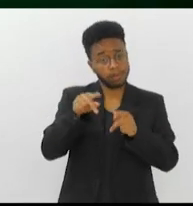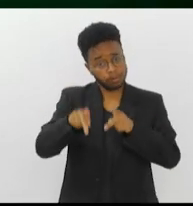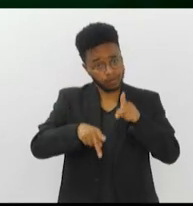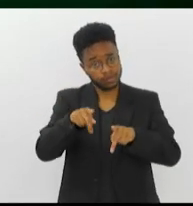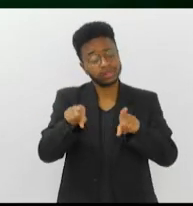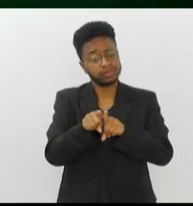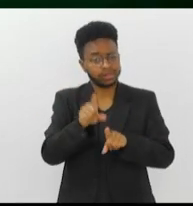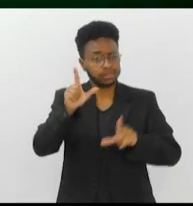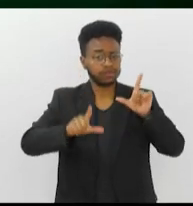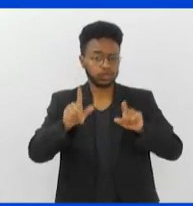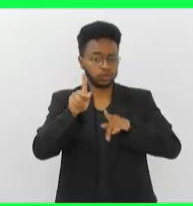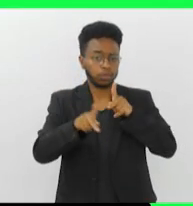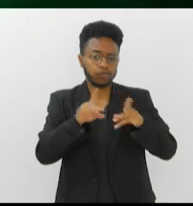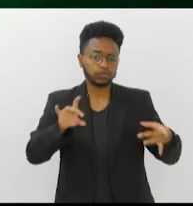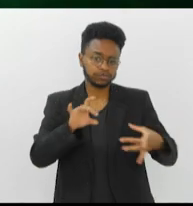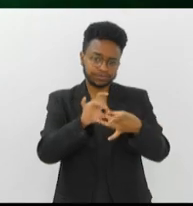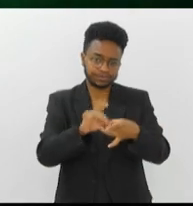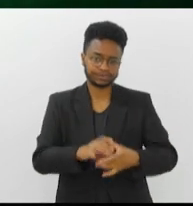do povo não ficaria de fora.